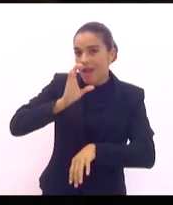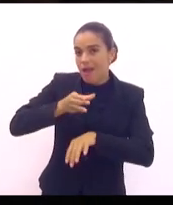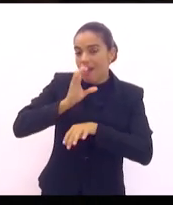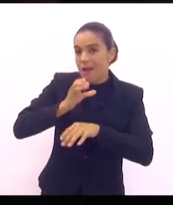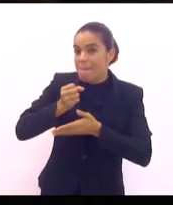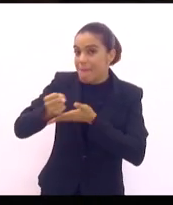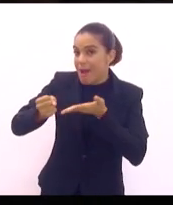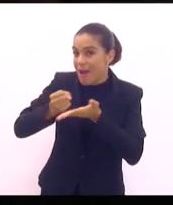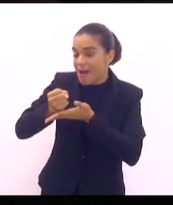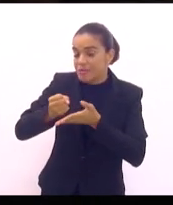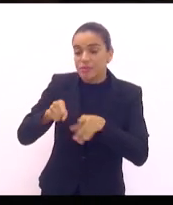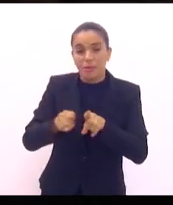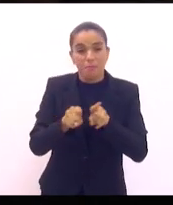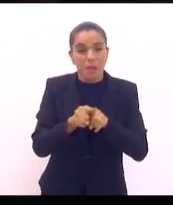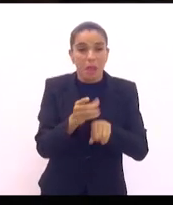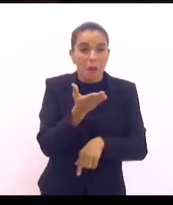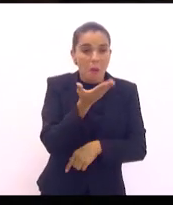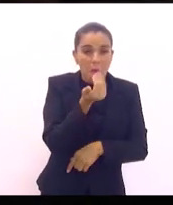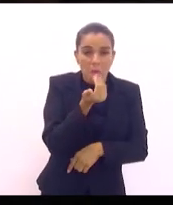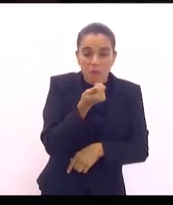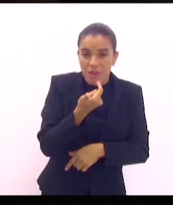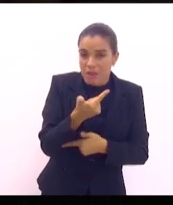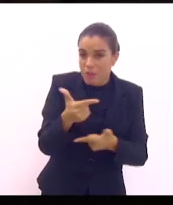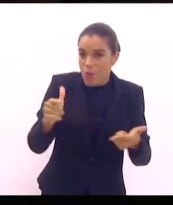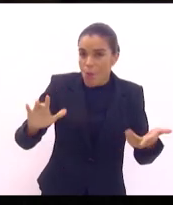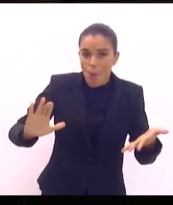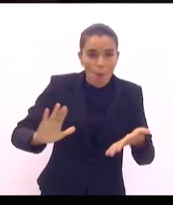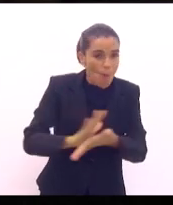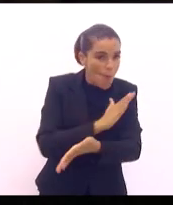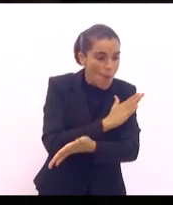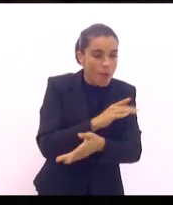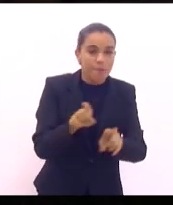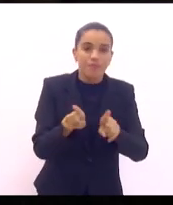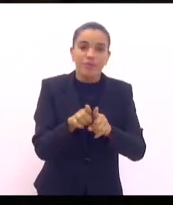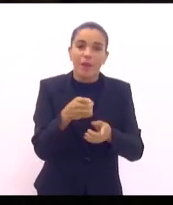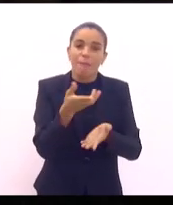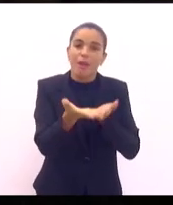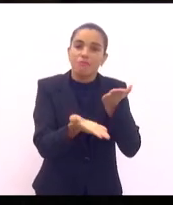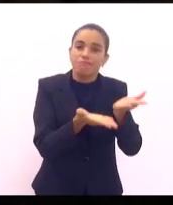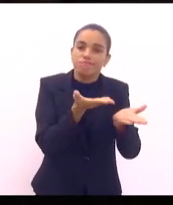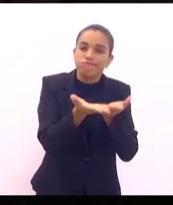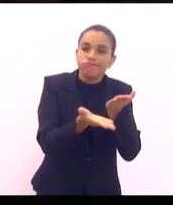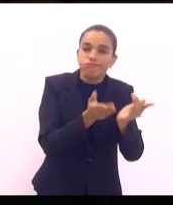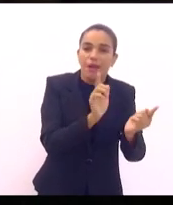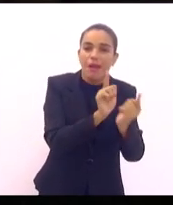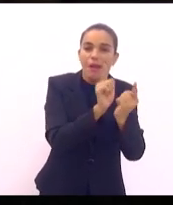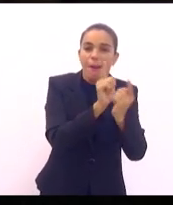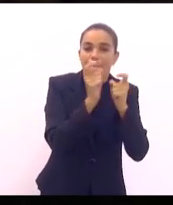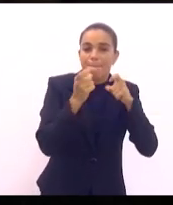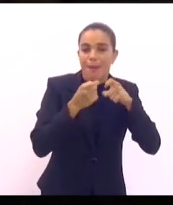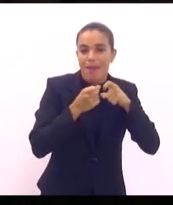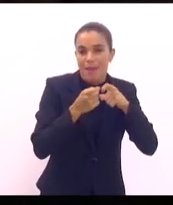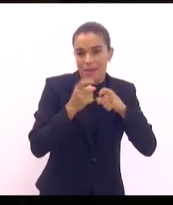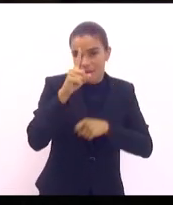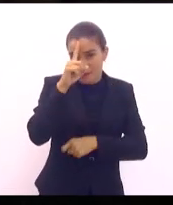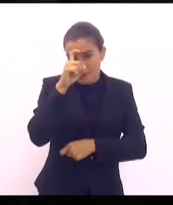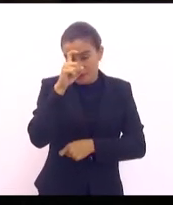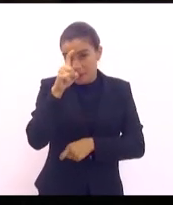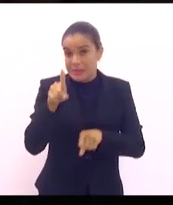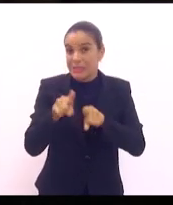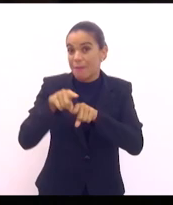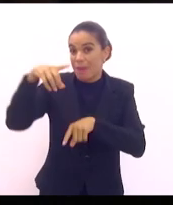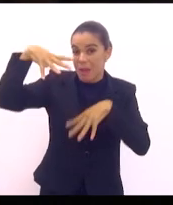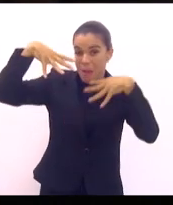abastecimento de comida, de água e de assistência médica hospitalar e de